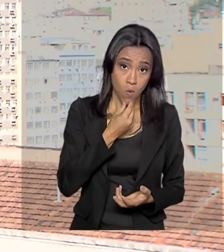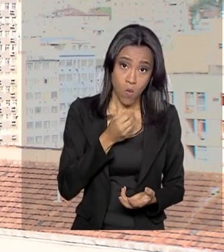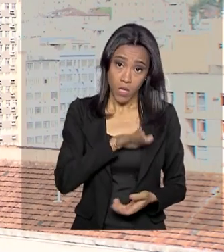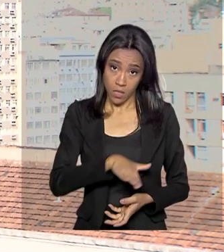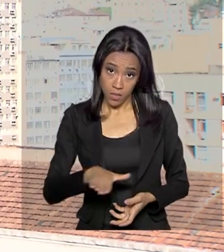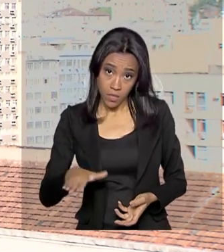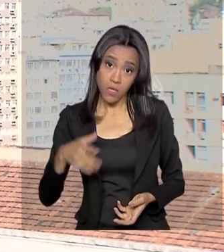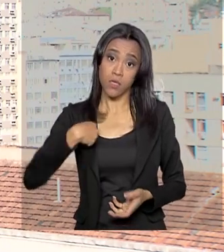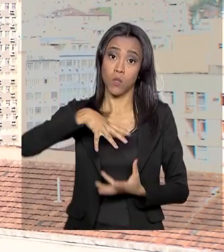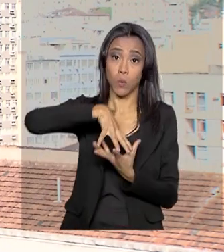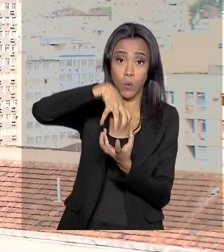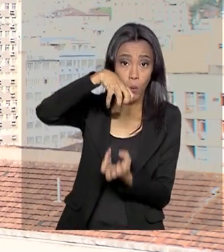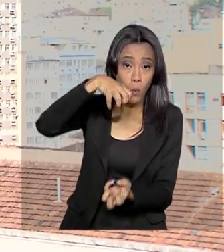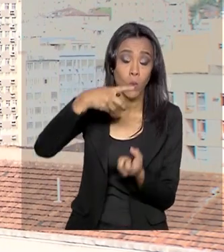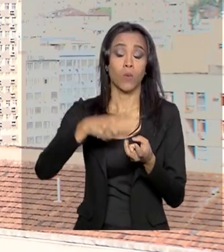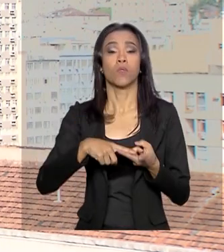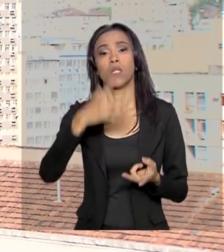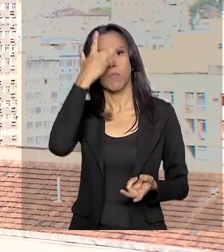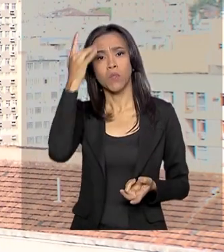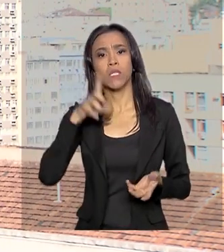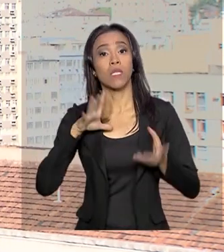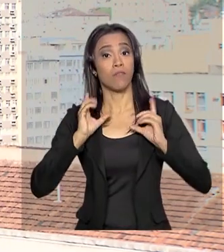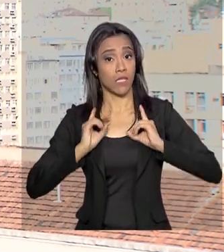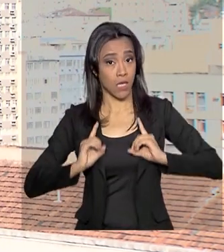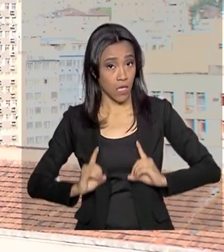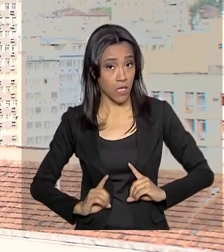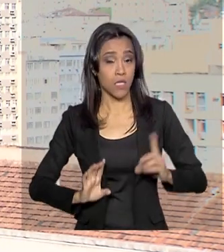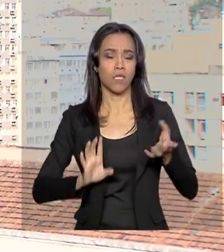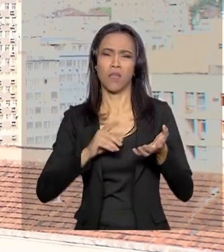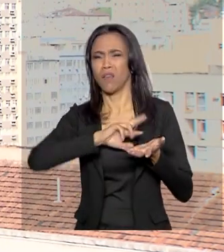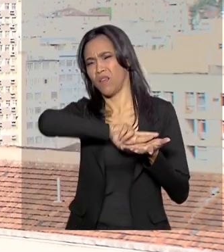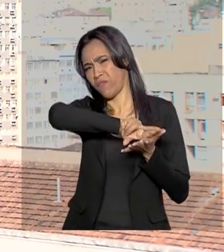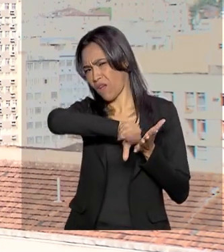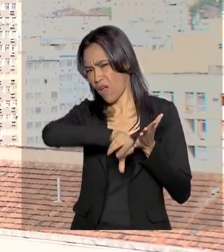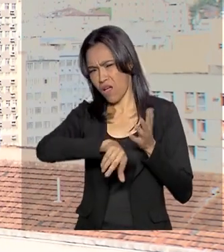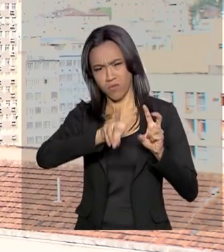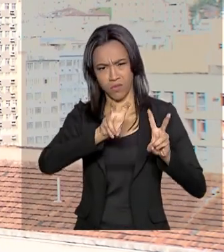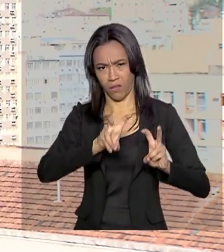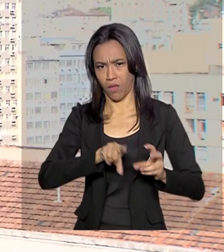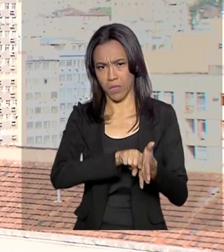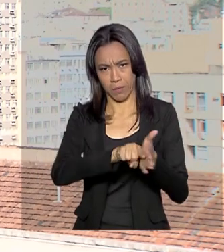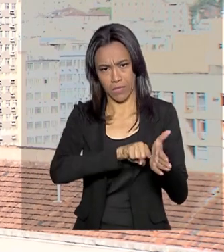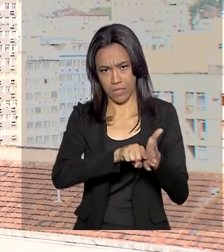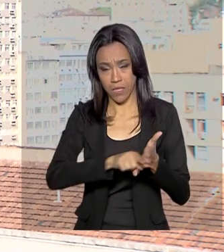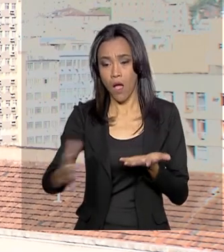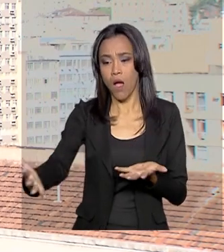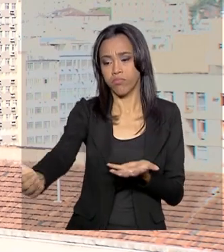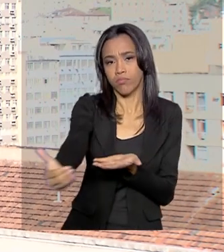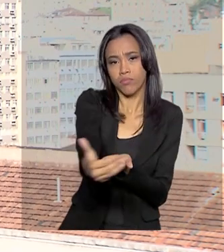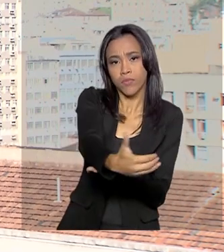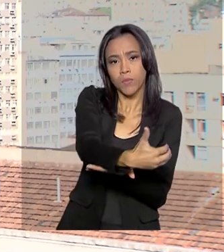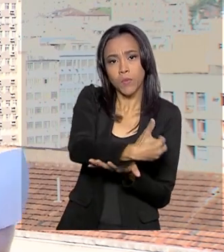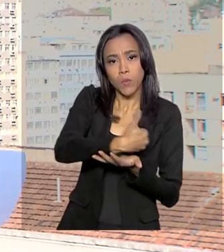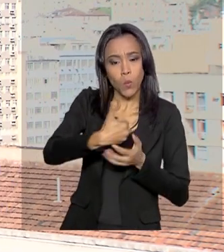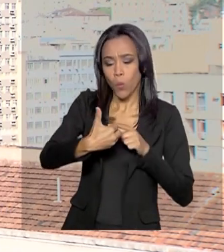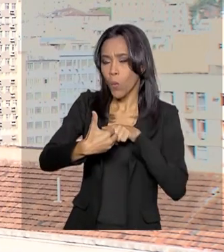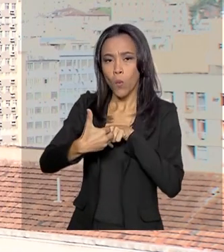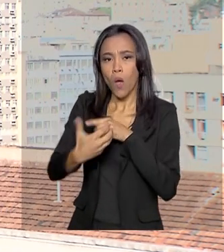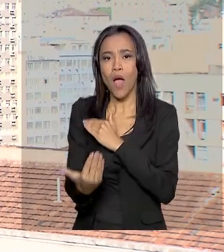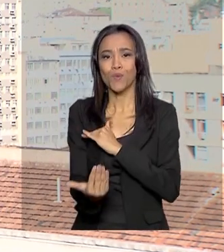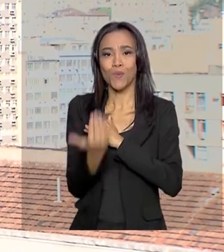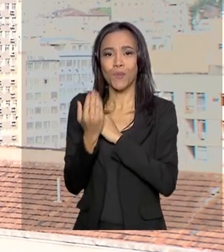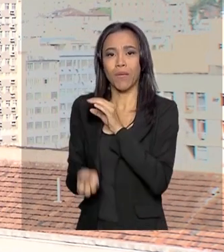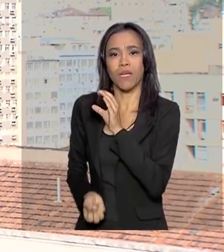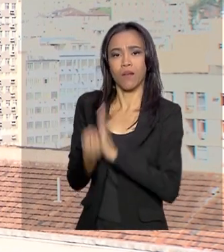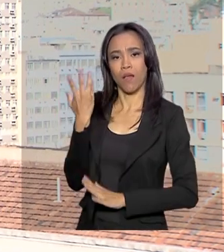criança, do idoso, da pessoa com deficiência, entre outros temas. Os dados coletados vão servir para elaborar